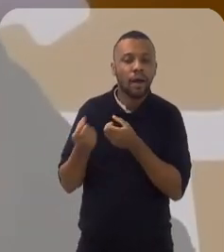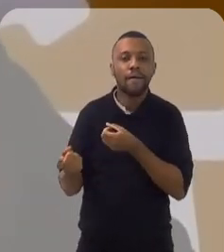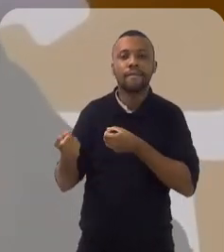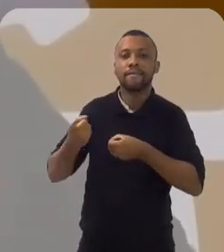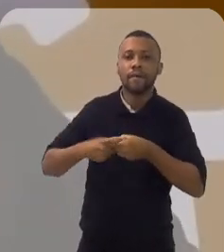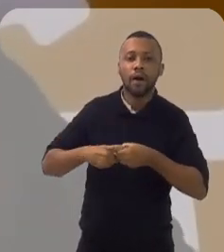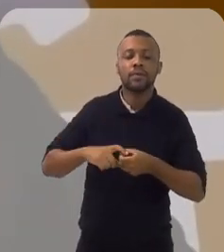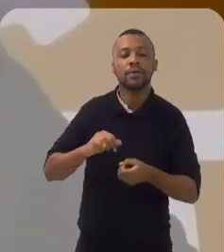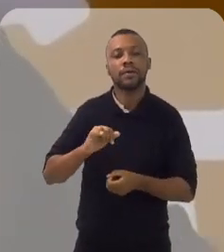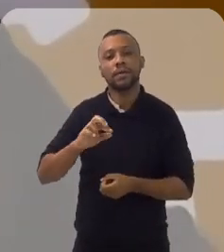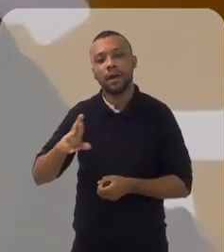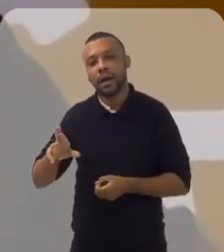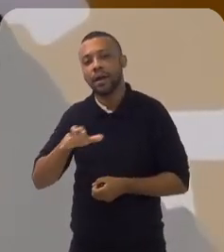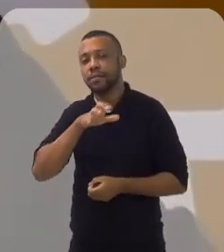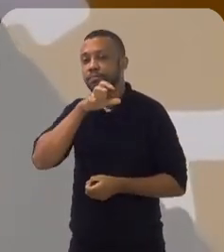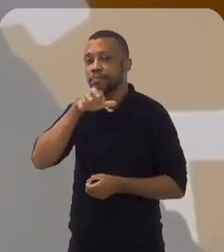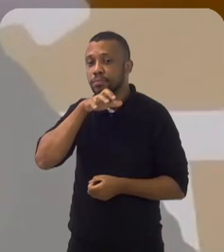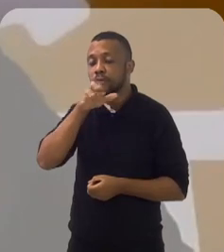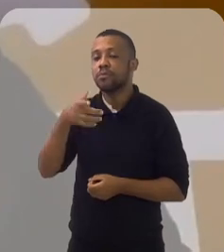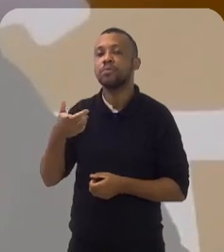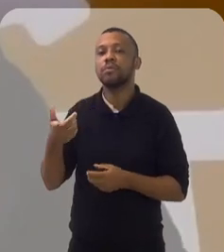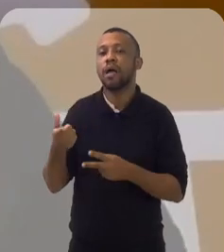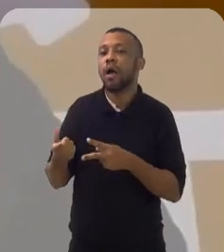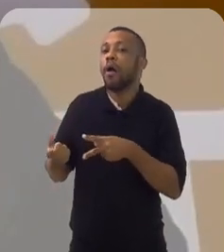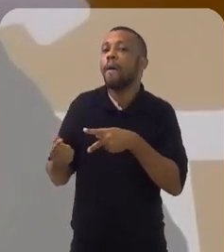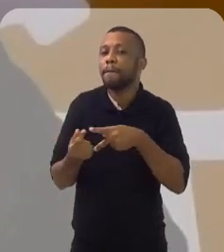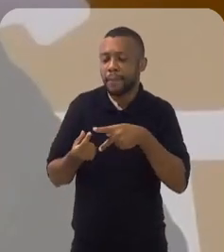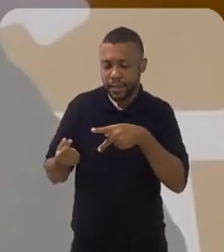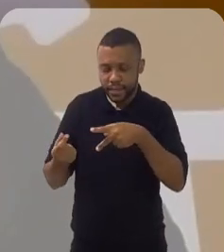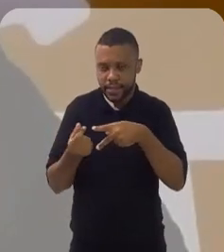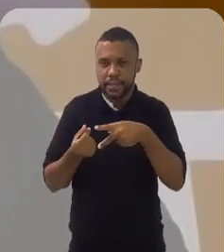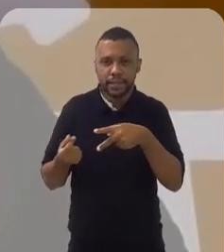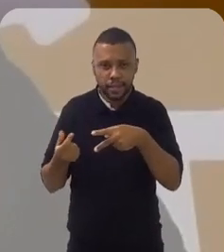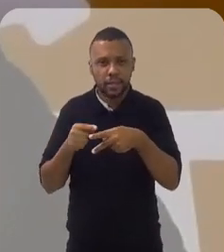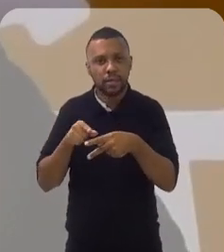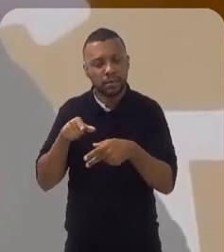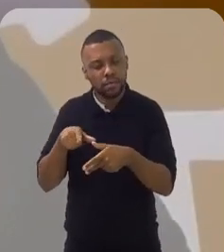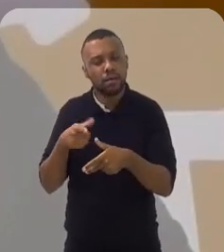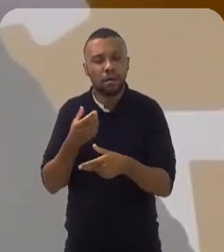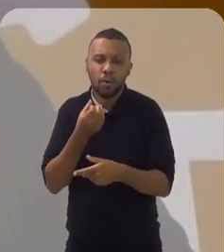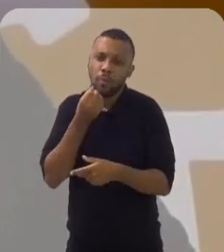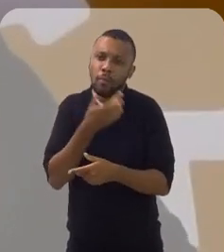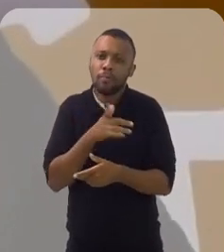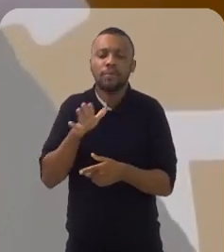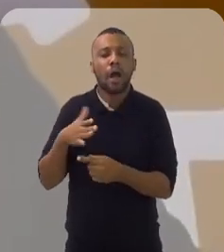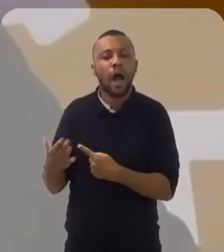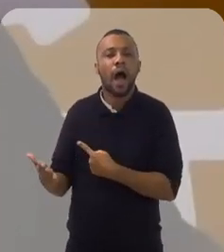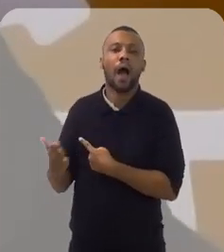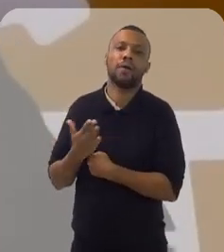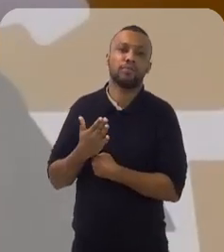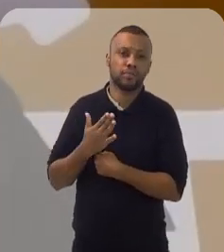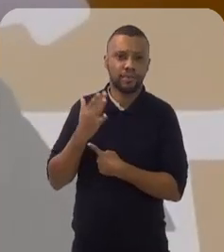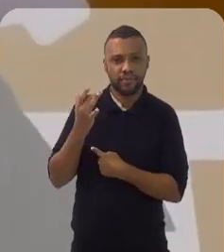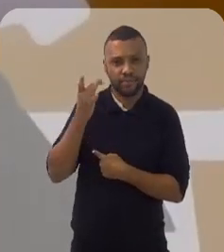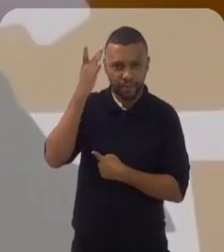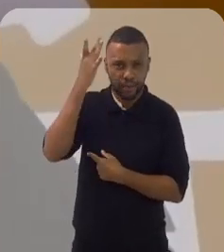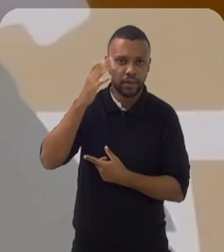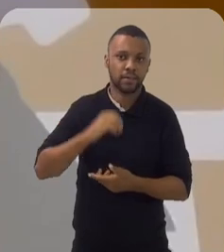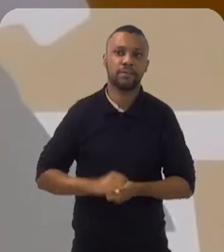sua restituição, a restituição devida a você através do PIX. Isso tende a ser um grande facilitador.